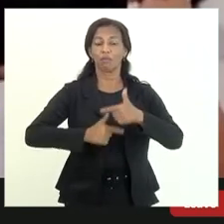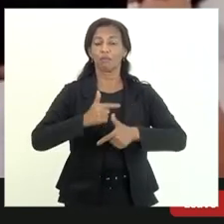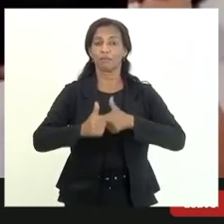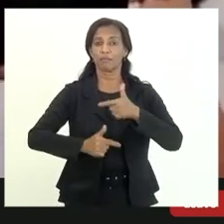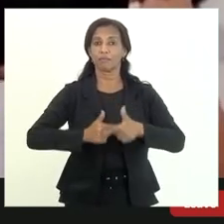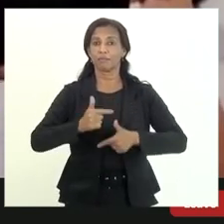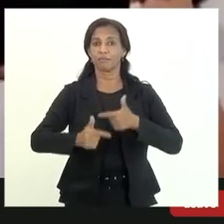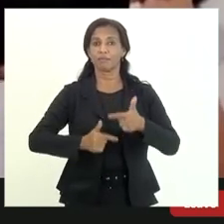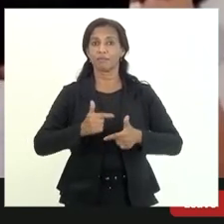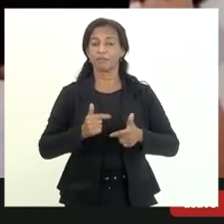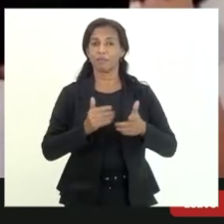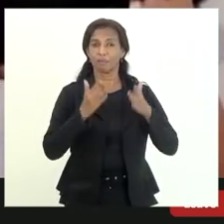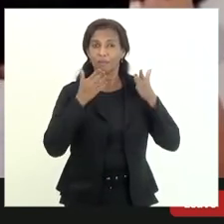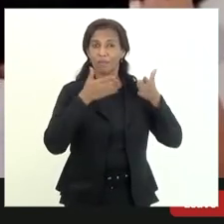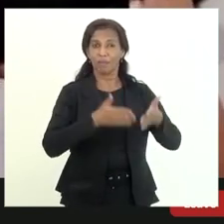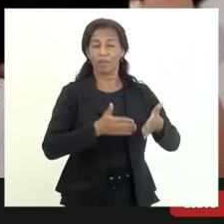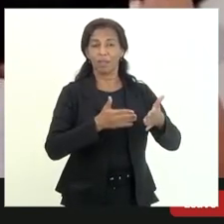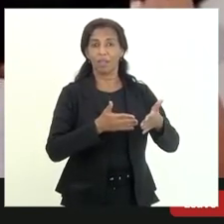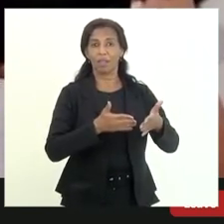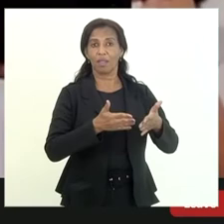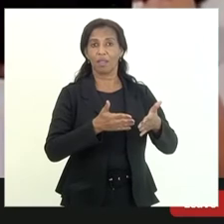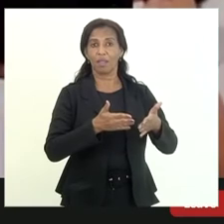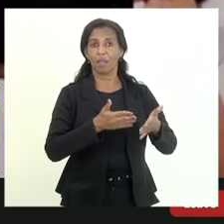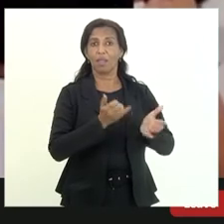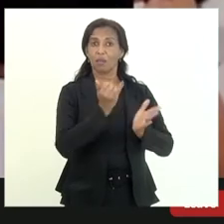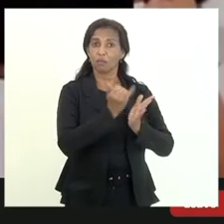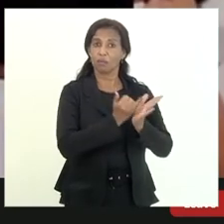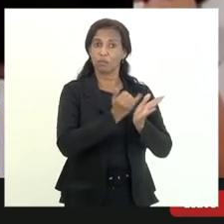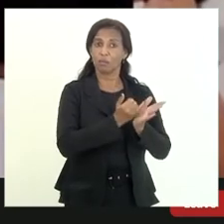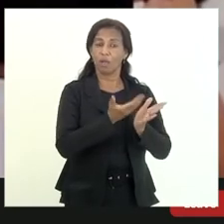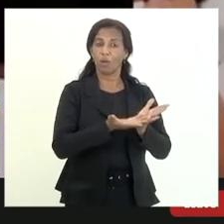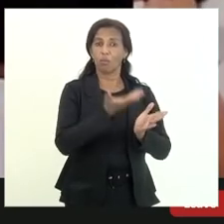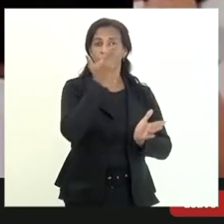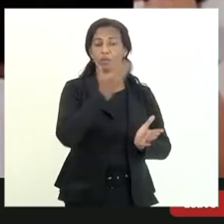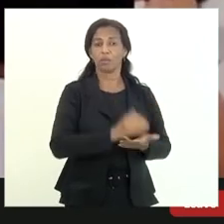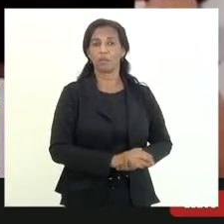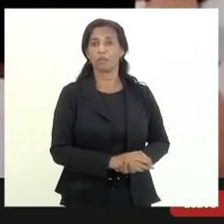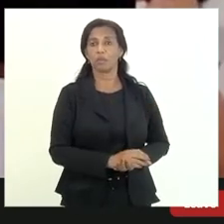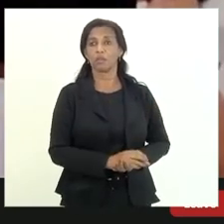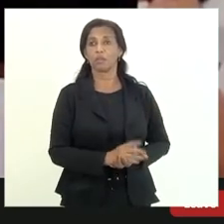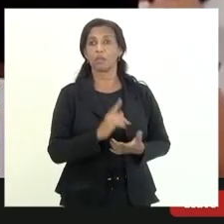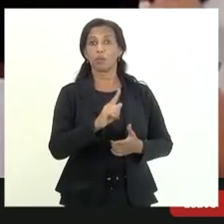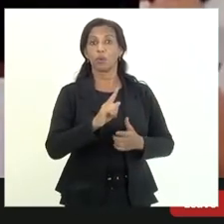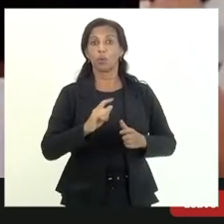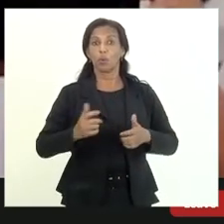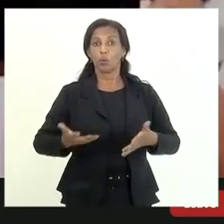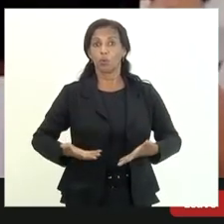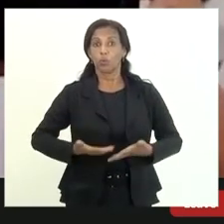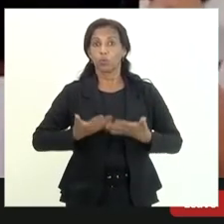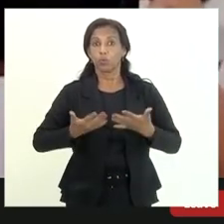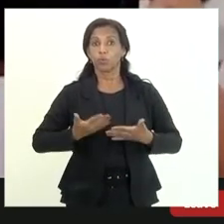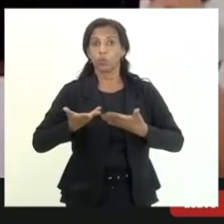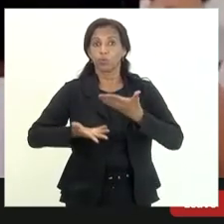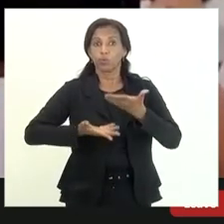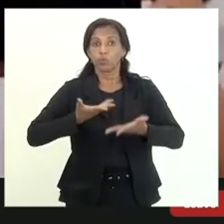exatamente o aumento das suas receitas através do empenho